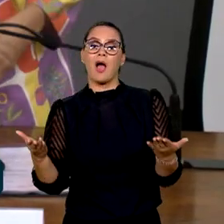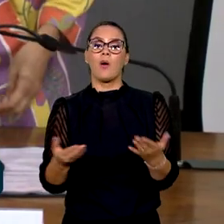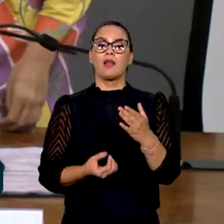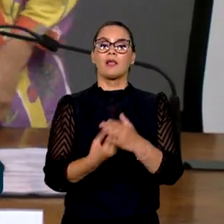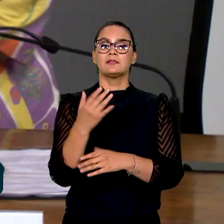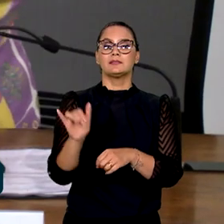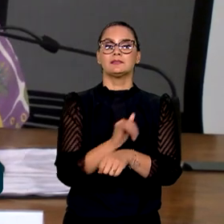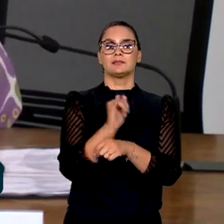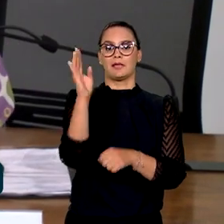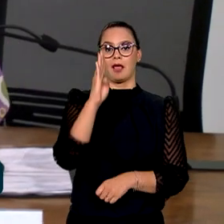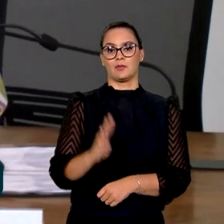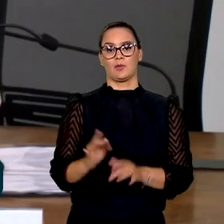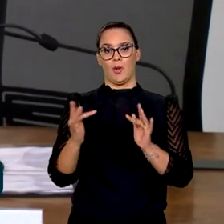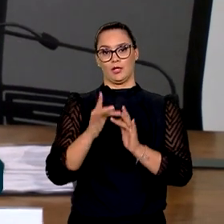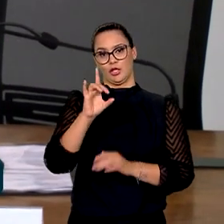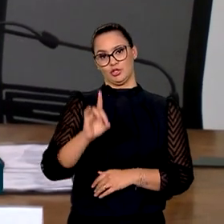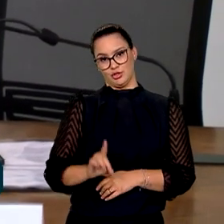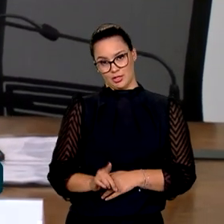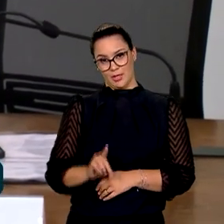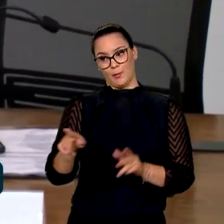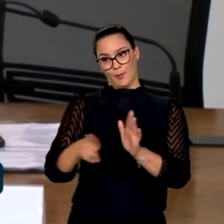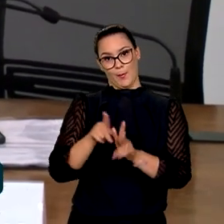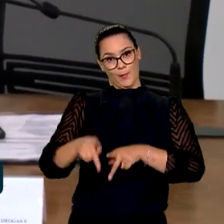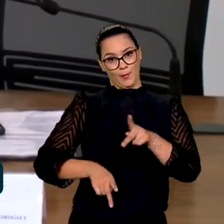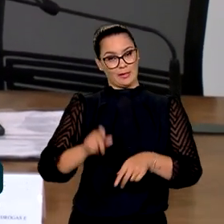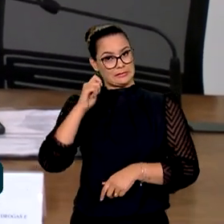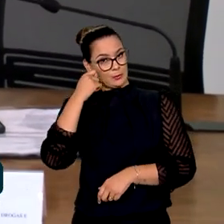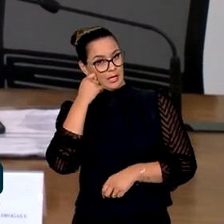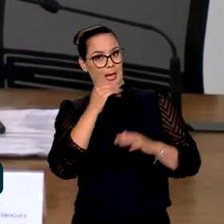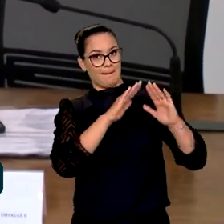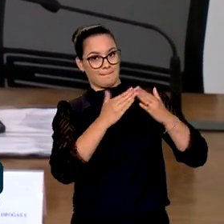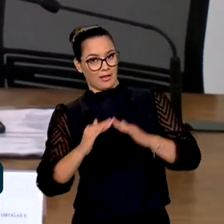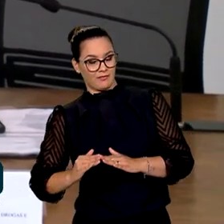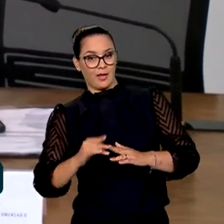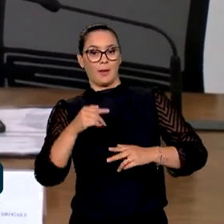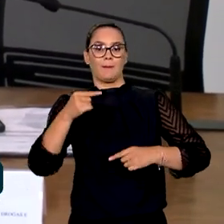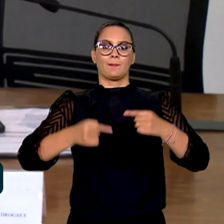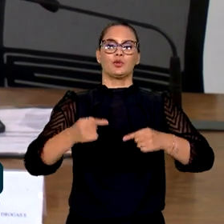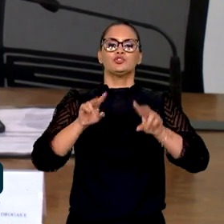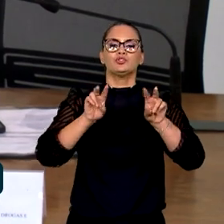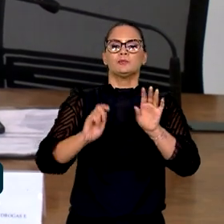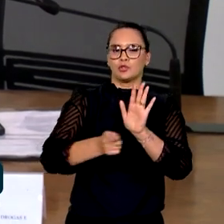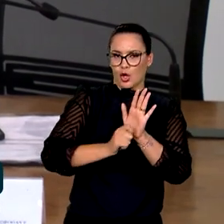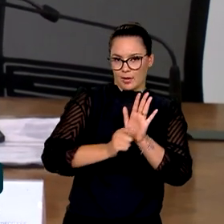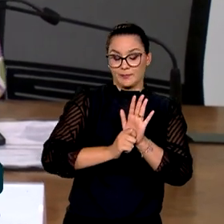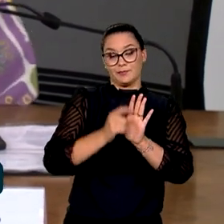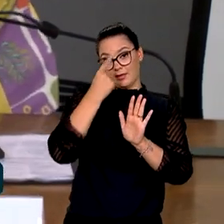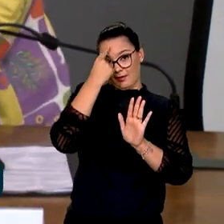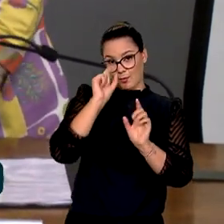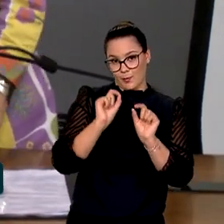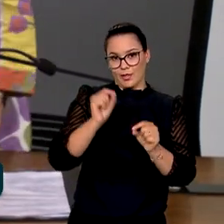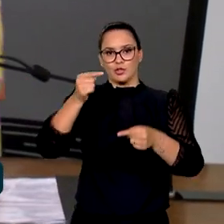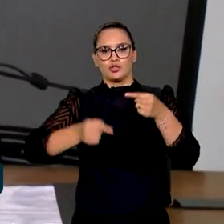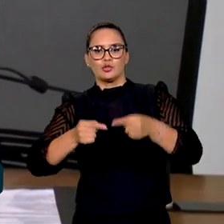Estratégia Nacional de Acesso a Direitos para a População Negra e Periférica na política sobre drogas. A ideia é